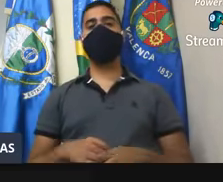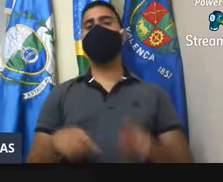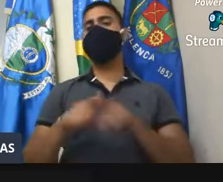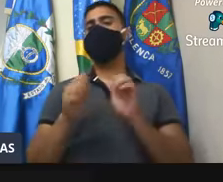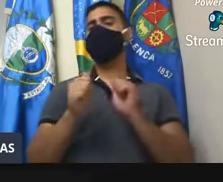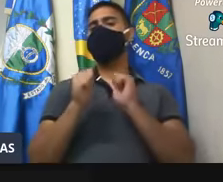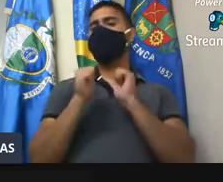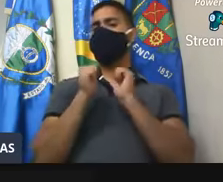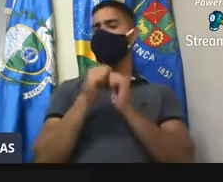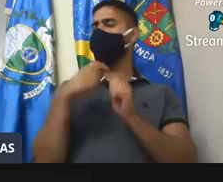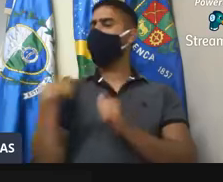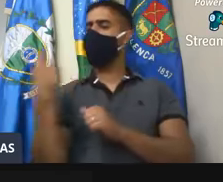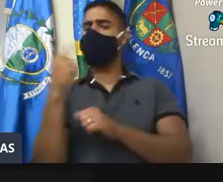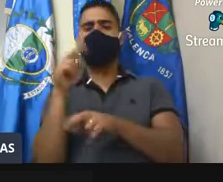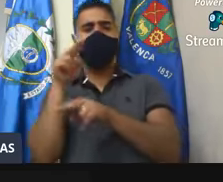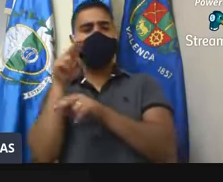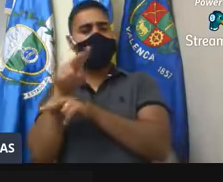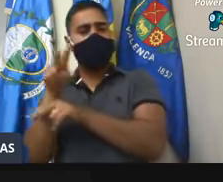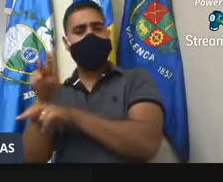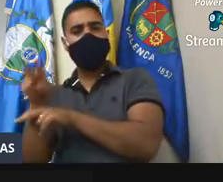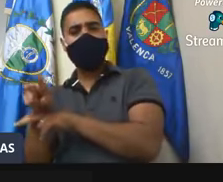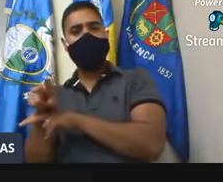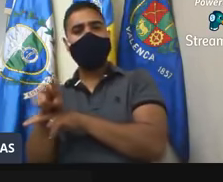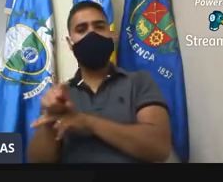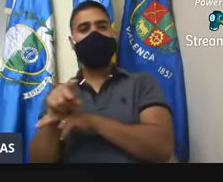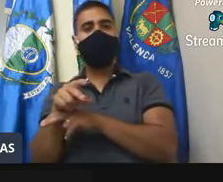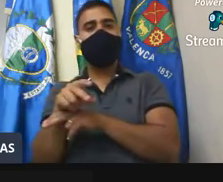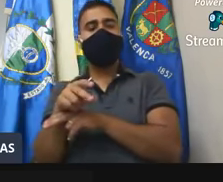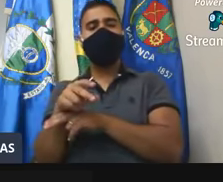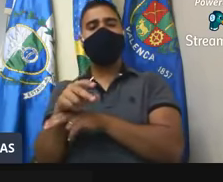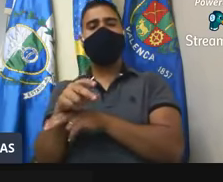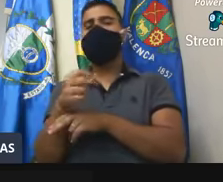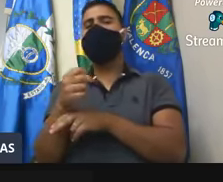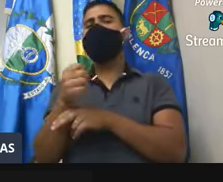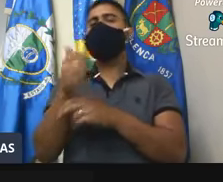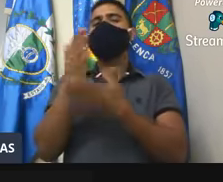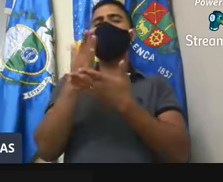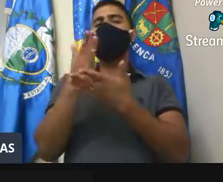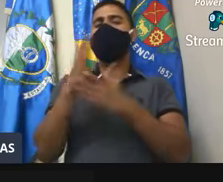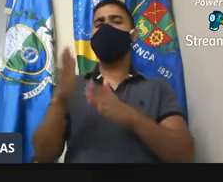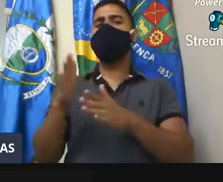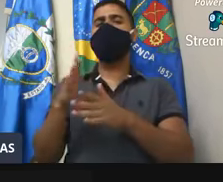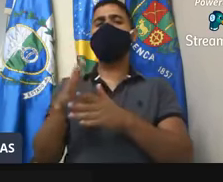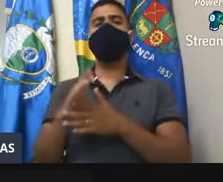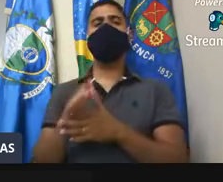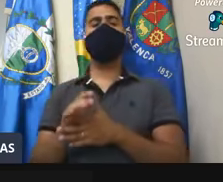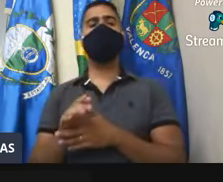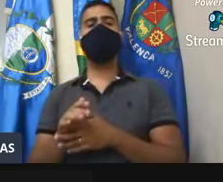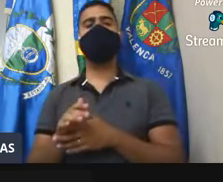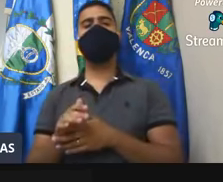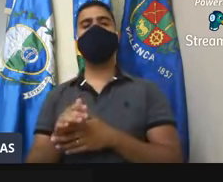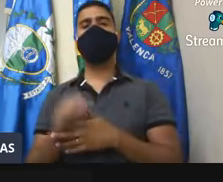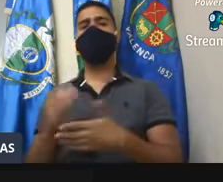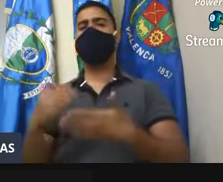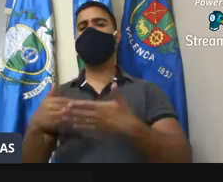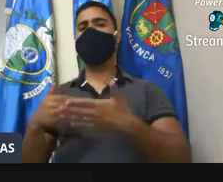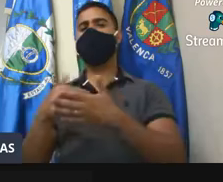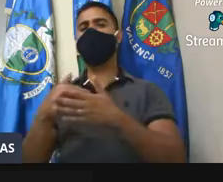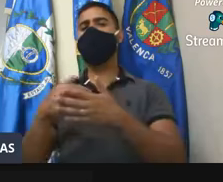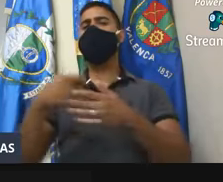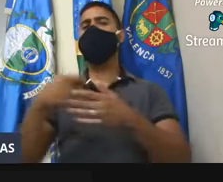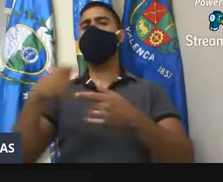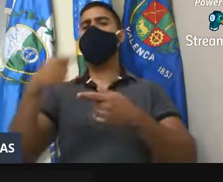junto com vocês, dessa reta final nossa, em que vamos estar no enfrentamento político grande,